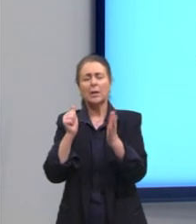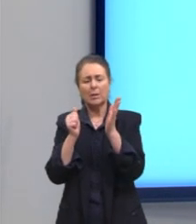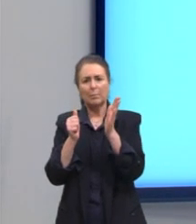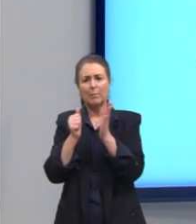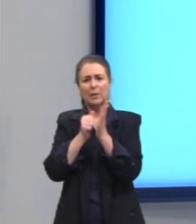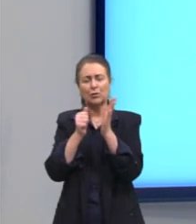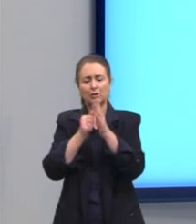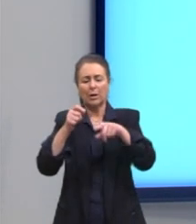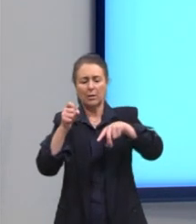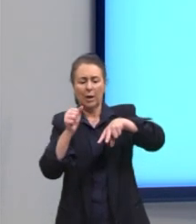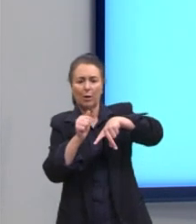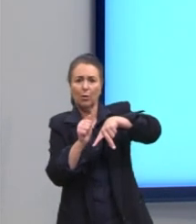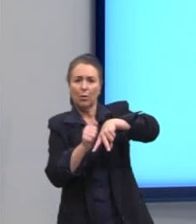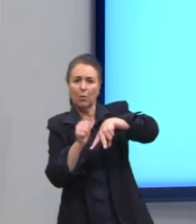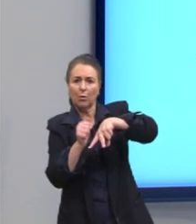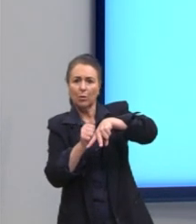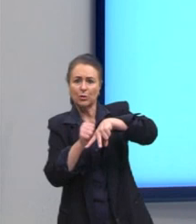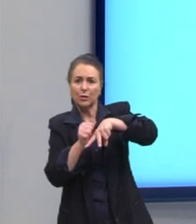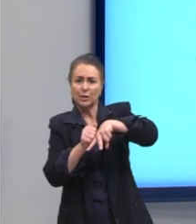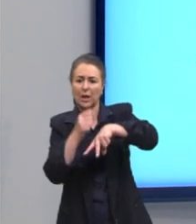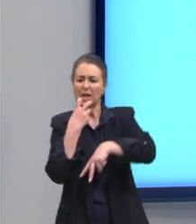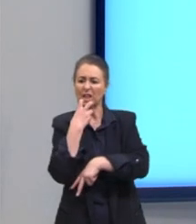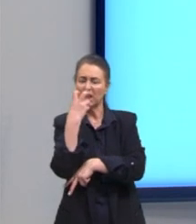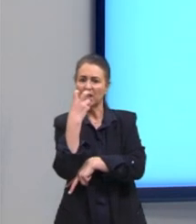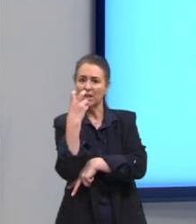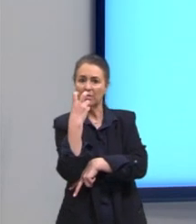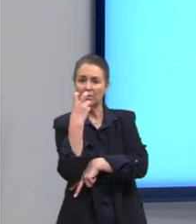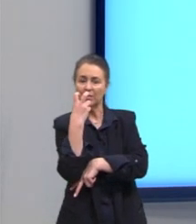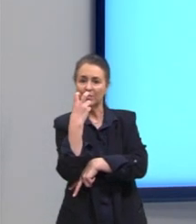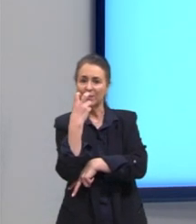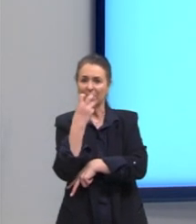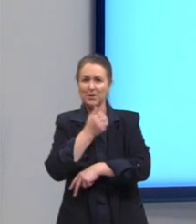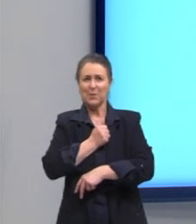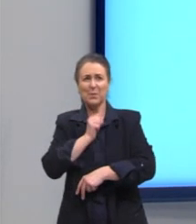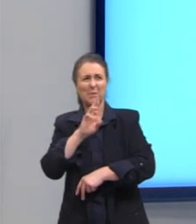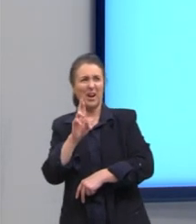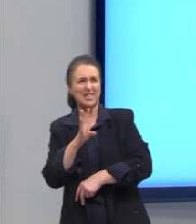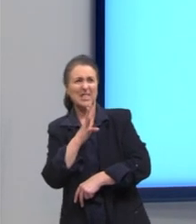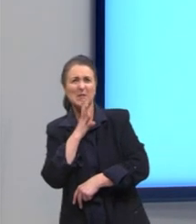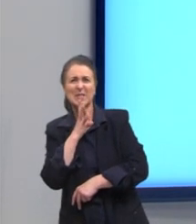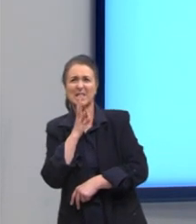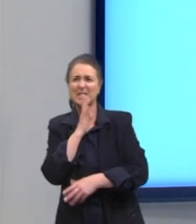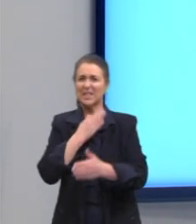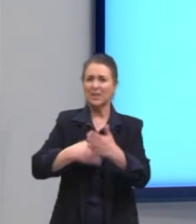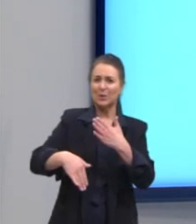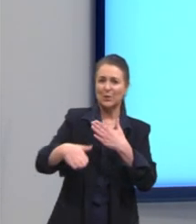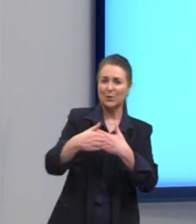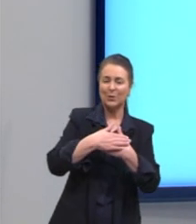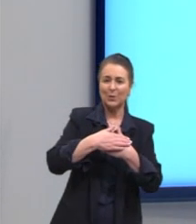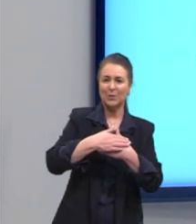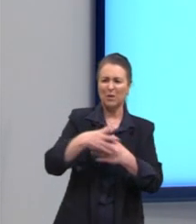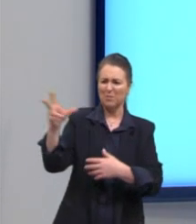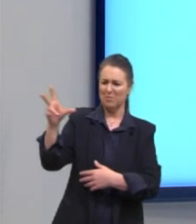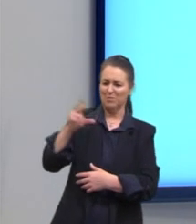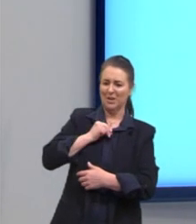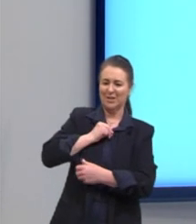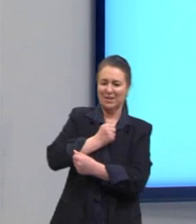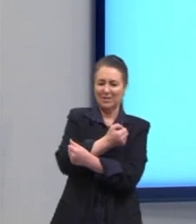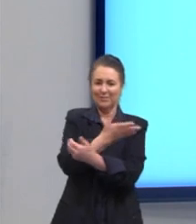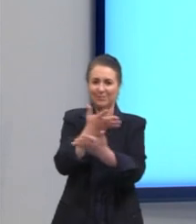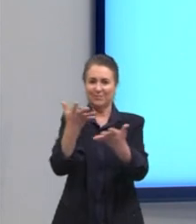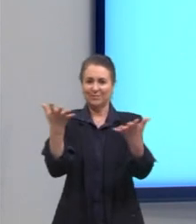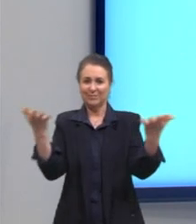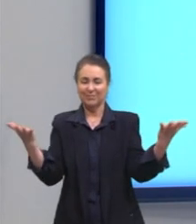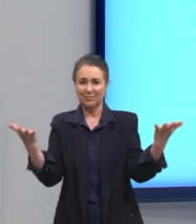coxa direita com o rebenque e foi logo gritando assim com um ar de velho conhecido Buenas e me espalho Nos